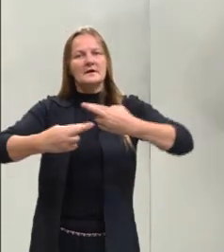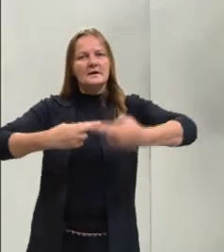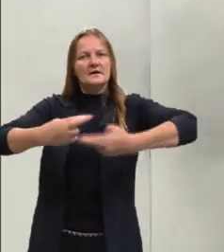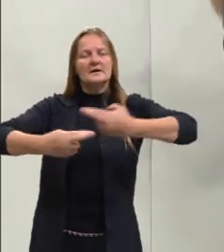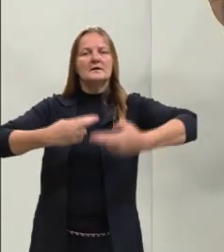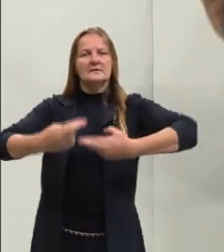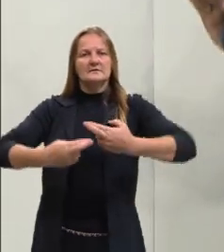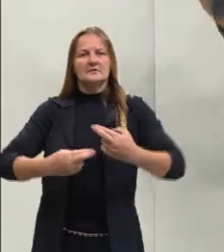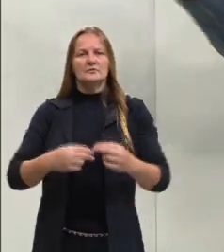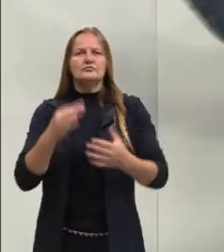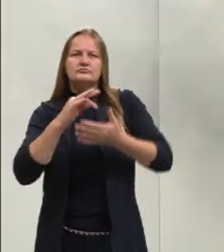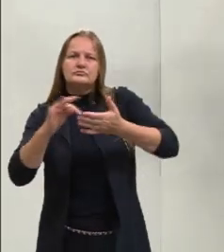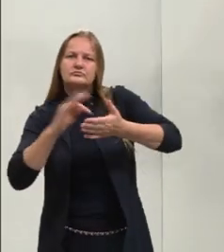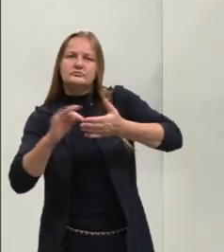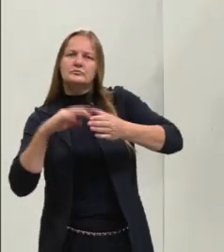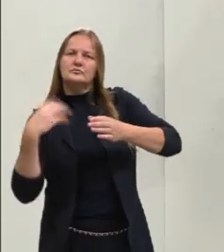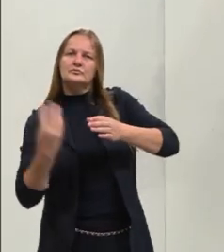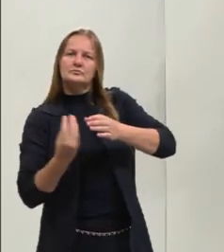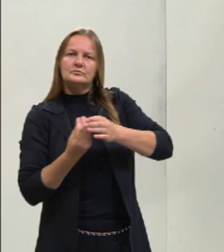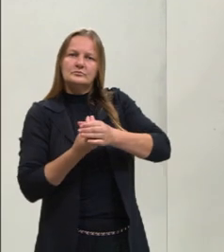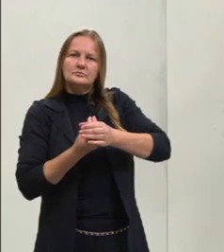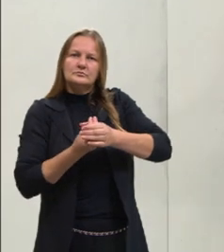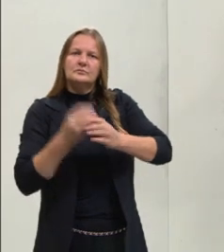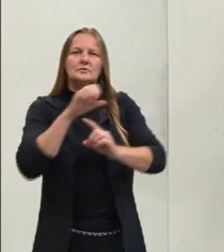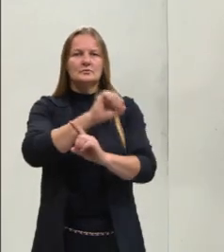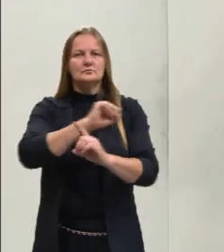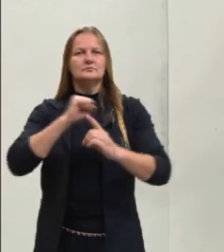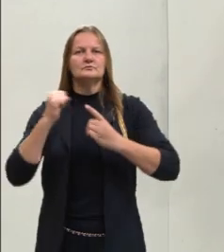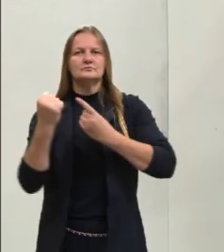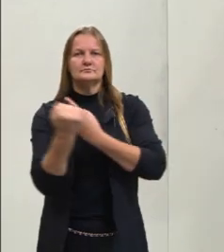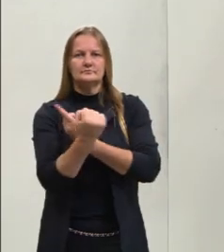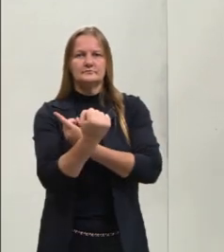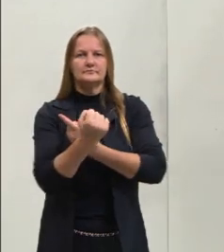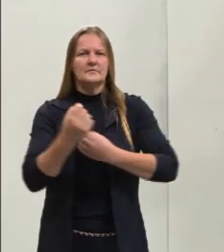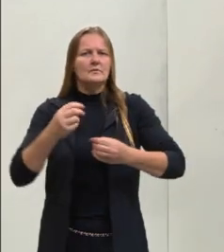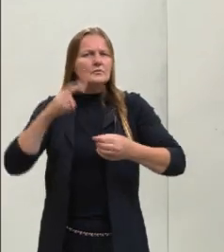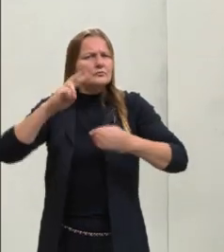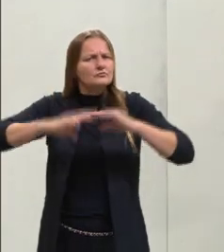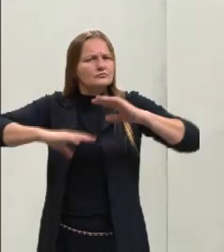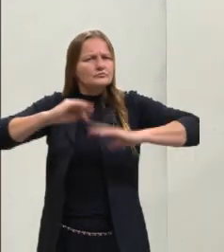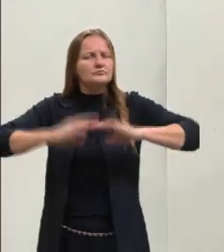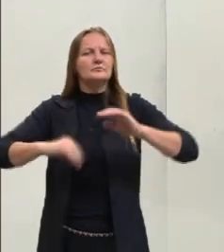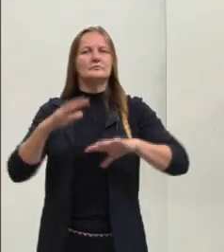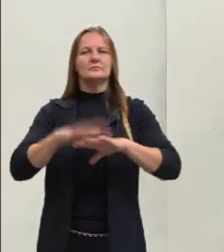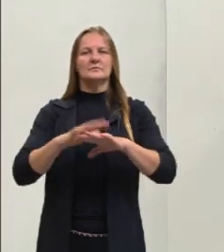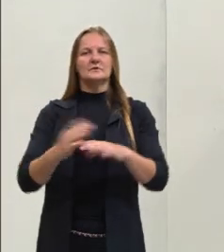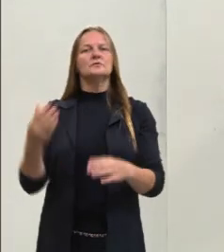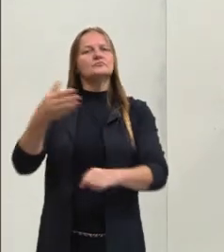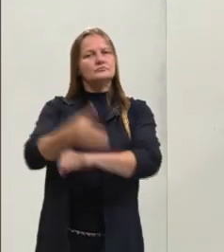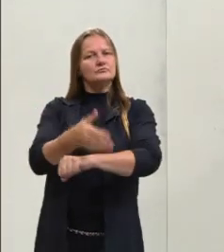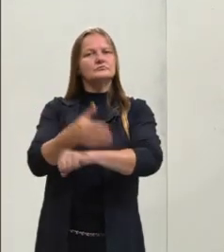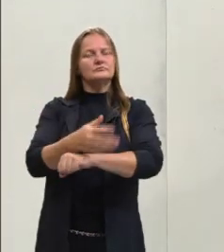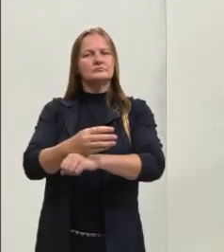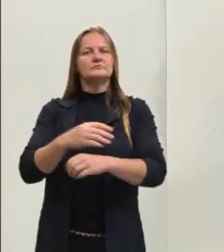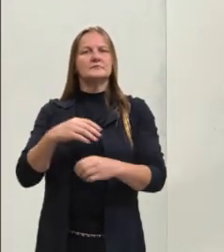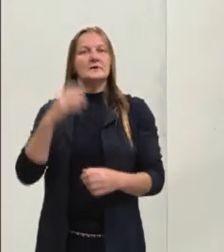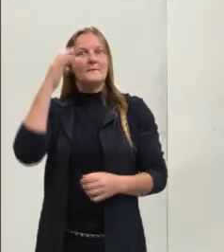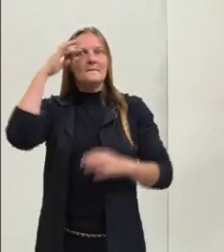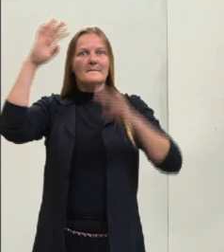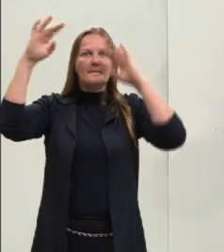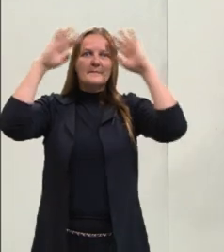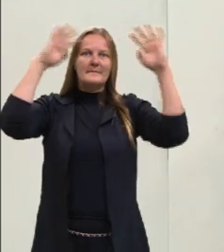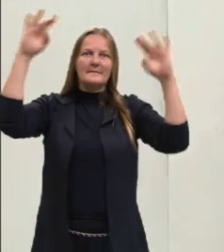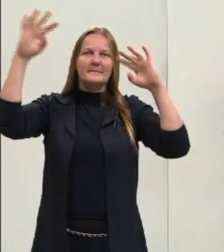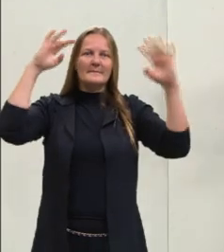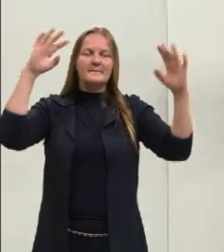de teoria dos conjuntos com o nosso modelo de sociedade, a vai poder verificar que a matemática está mais presente do que a gente imagina, então,